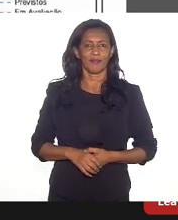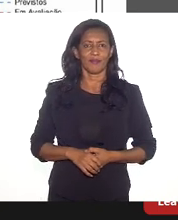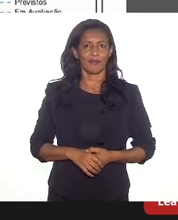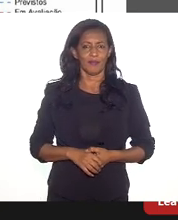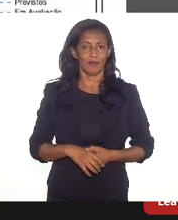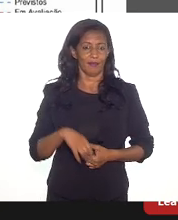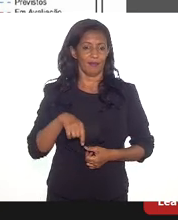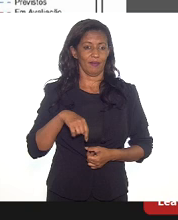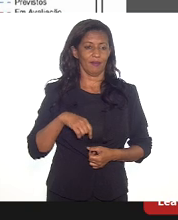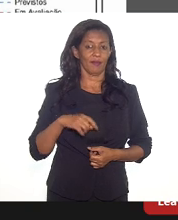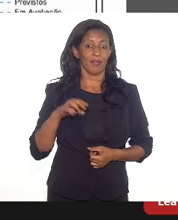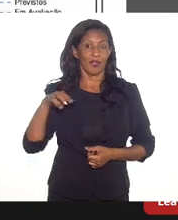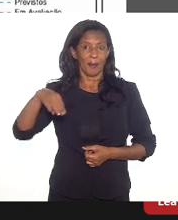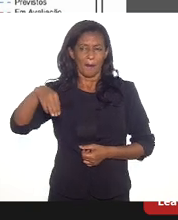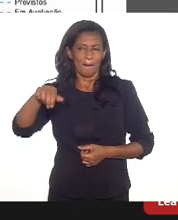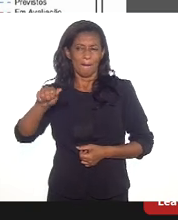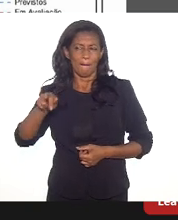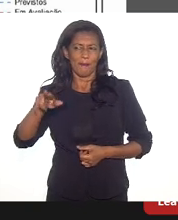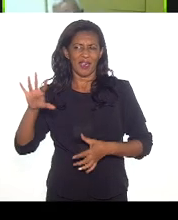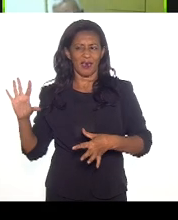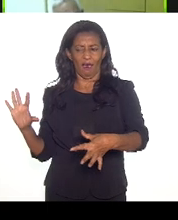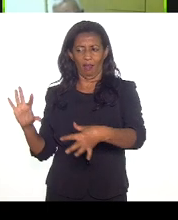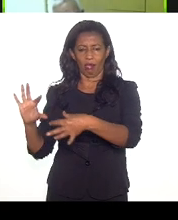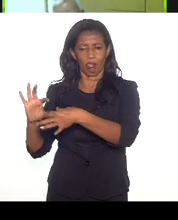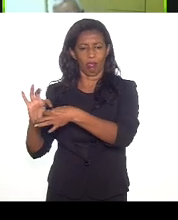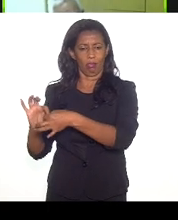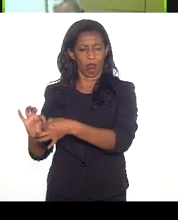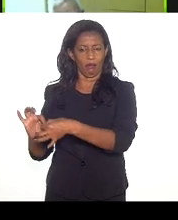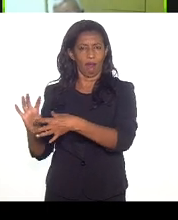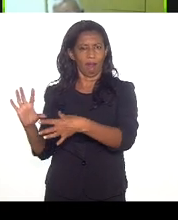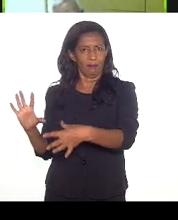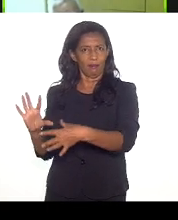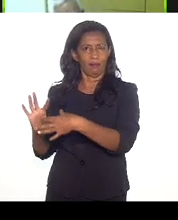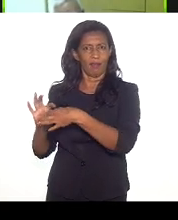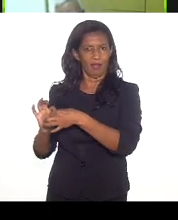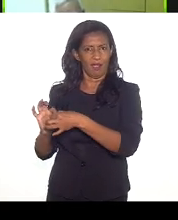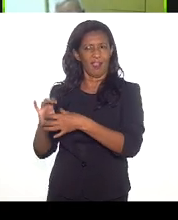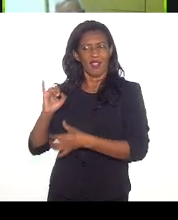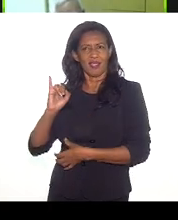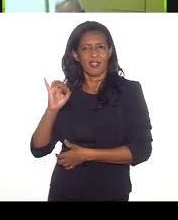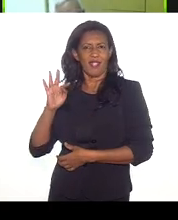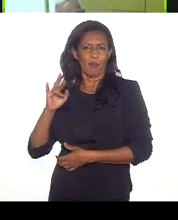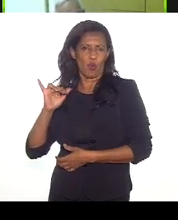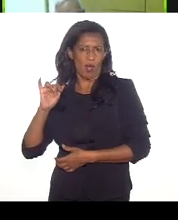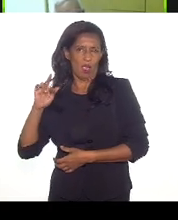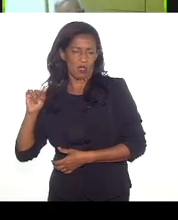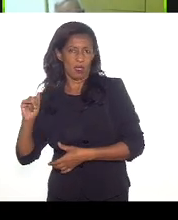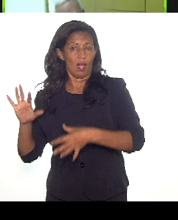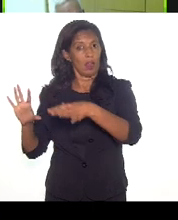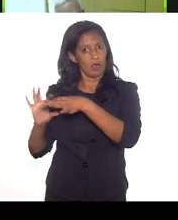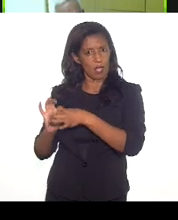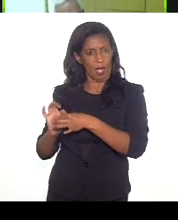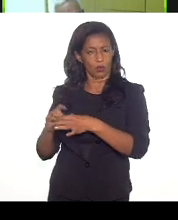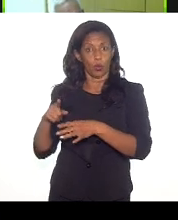Então, Maricá é mais ou menos ligado ao Gásnube, que é em Itaboraí, e um que nós estamos tentando desviar, que é essa